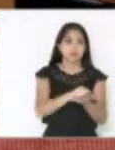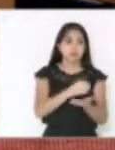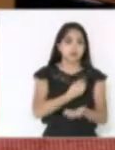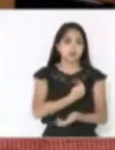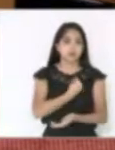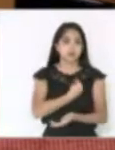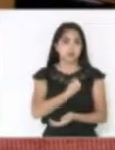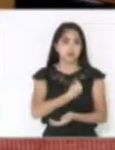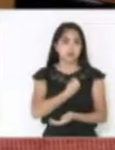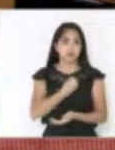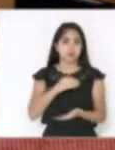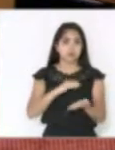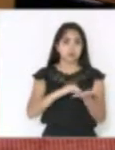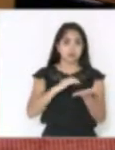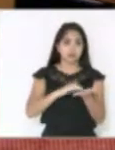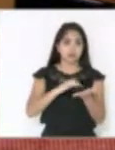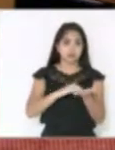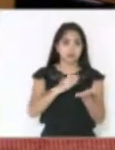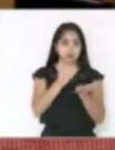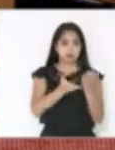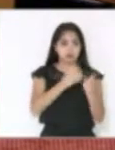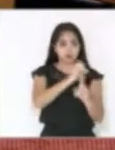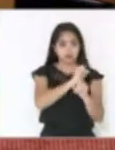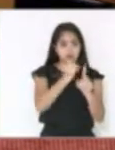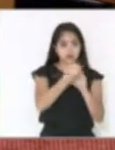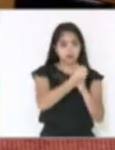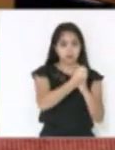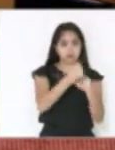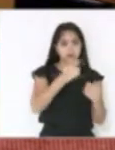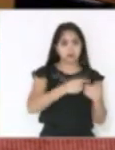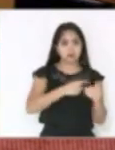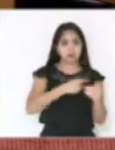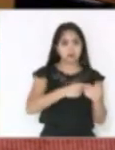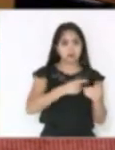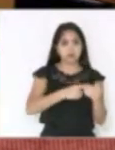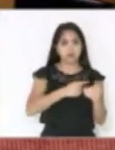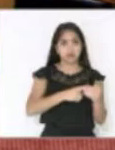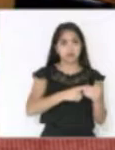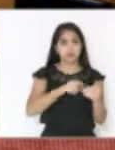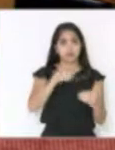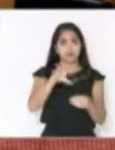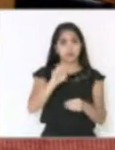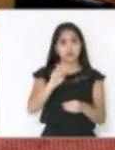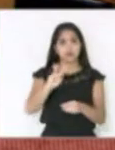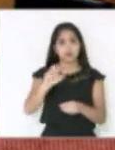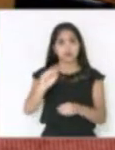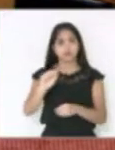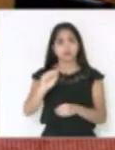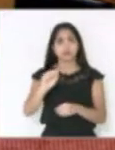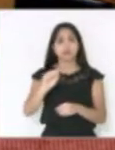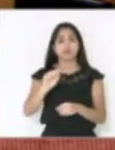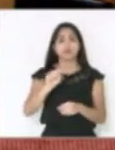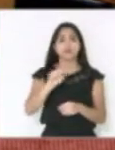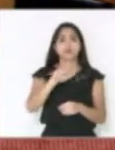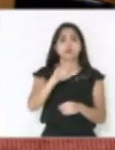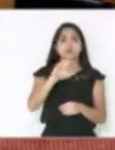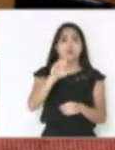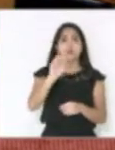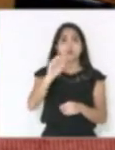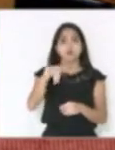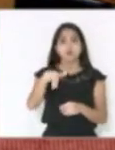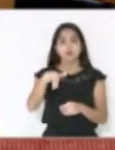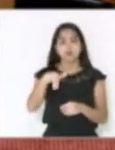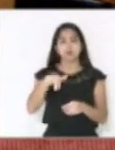presença do secretário da Assistência Social do município de Nova Itaberaba, o Luan Maciel e